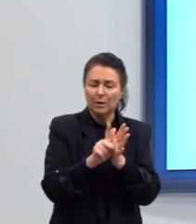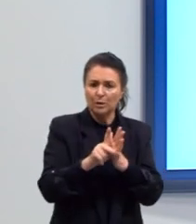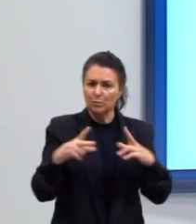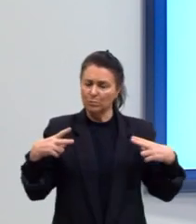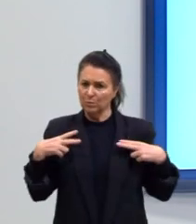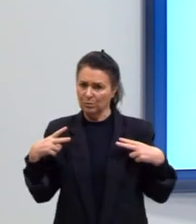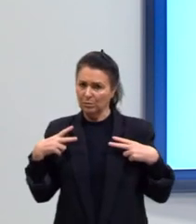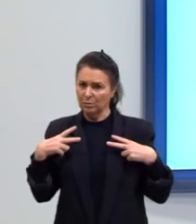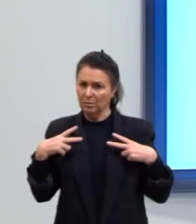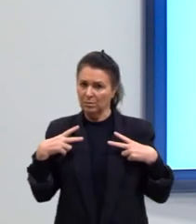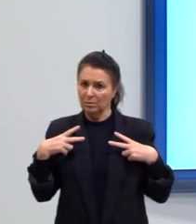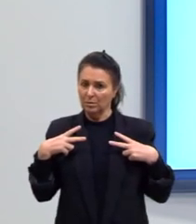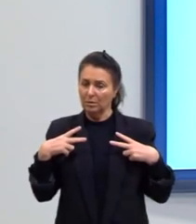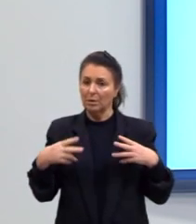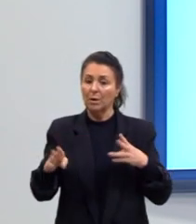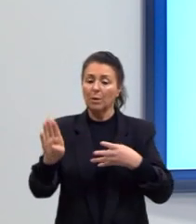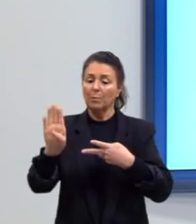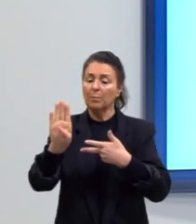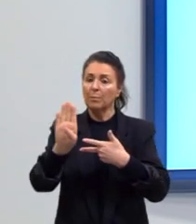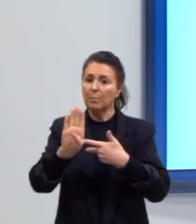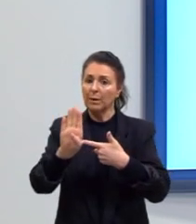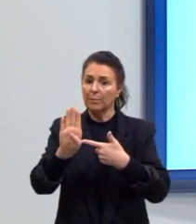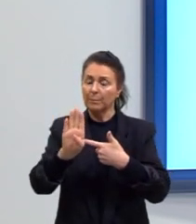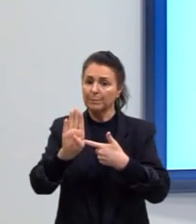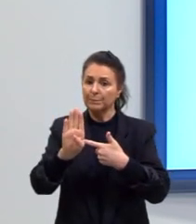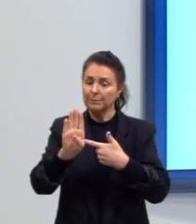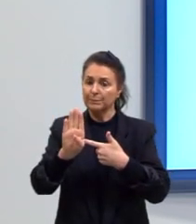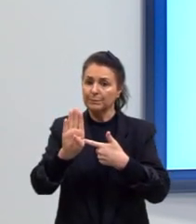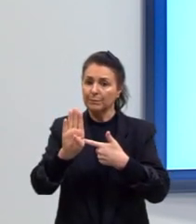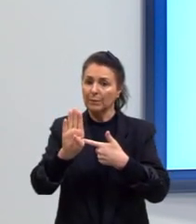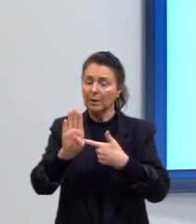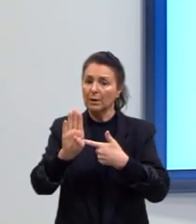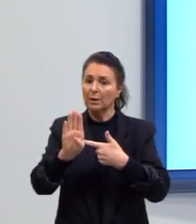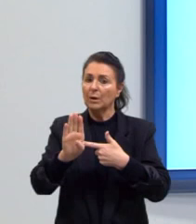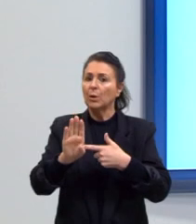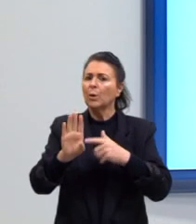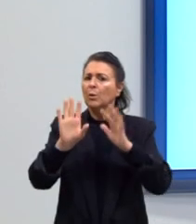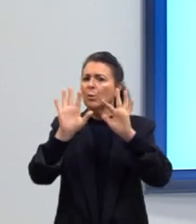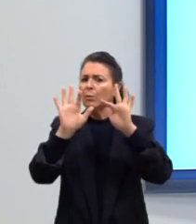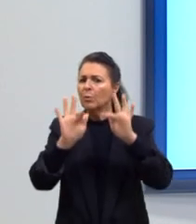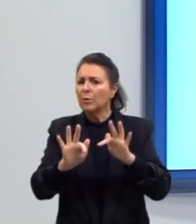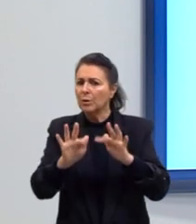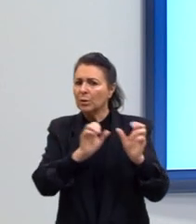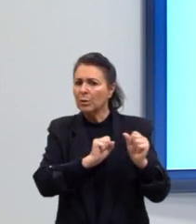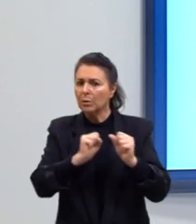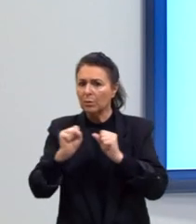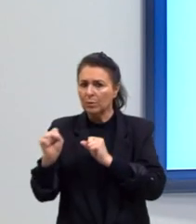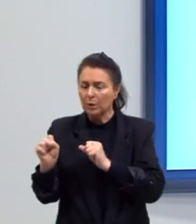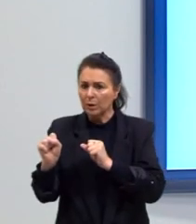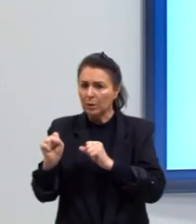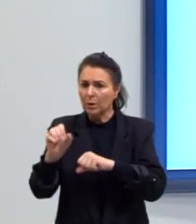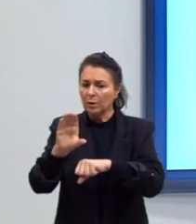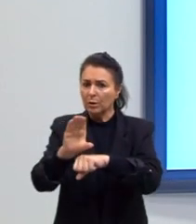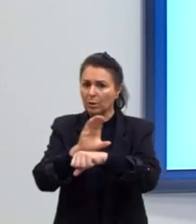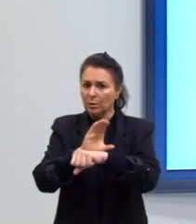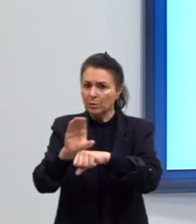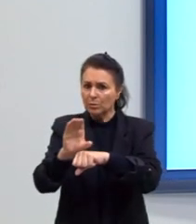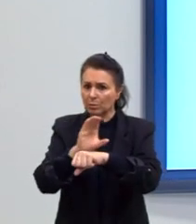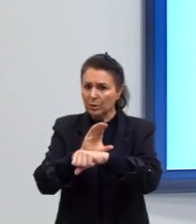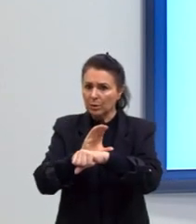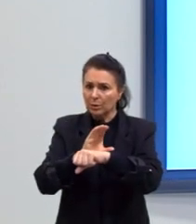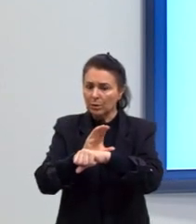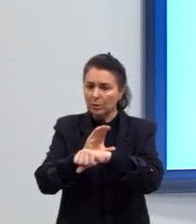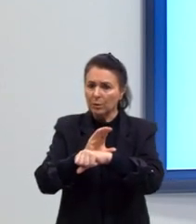questão, não. B. Supressão do poder constituinte. Os revolucionários estão defendendo,